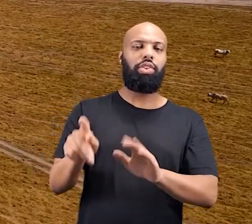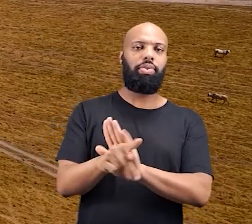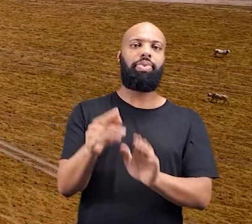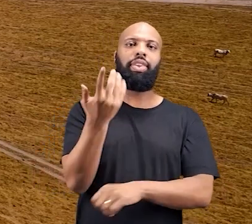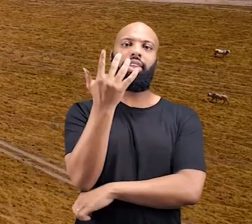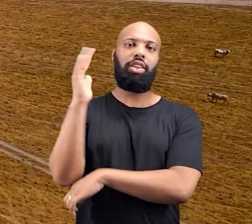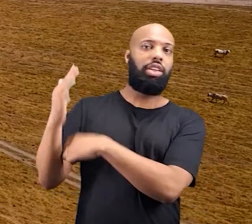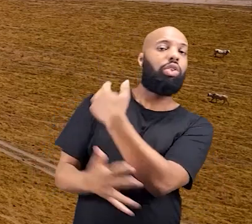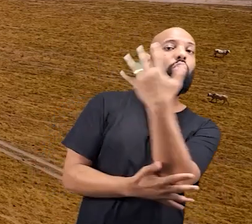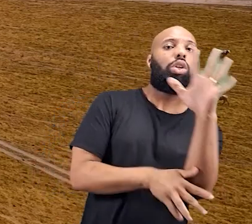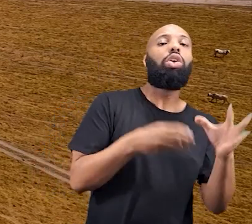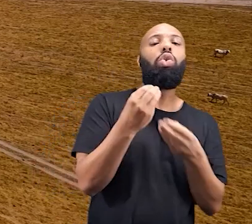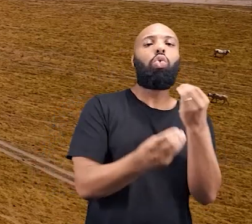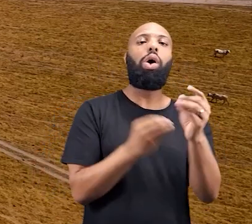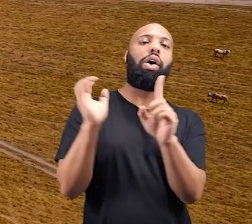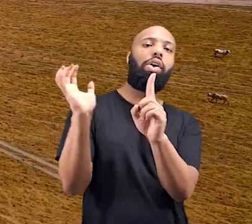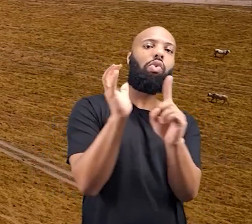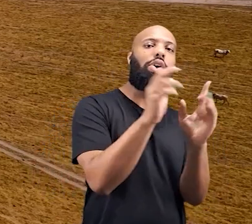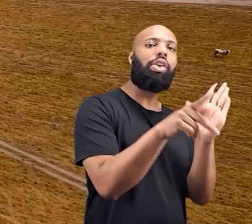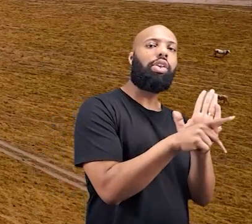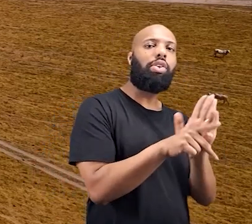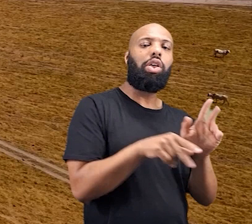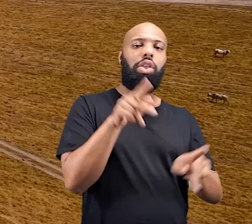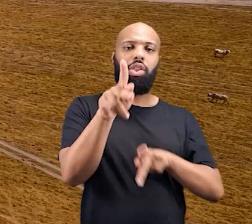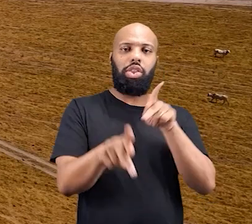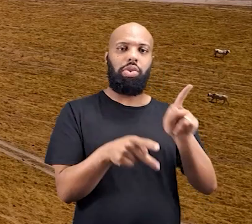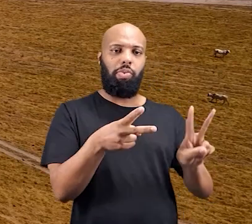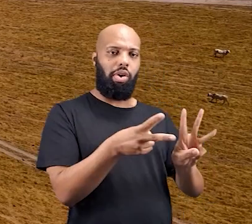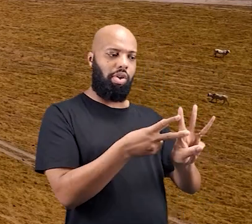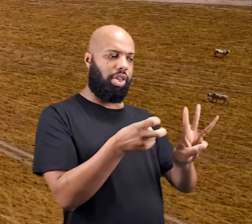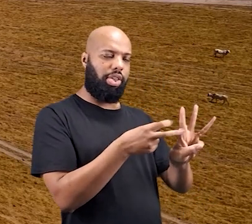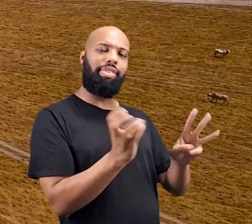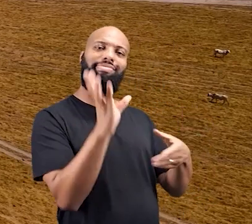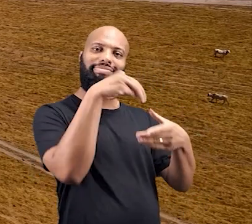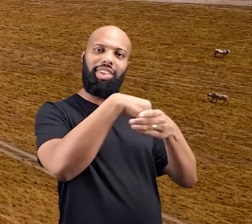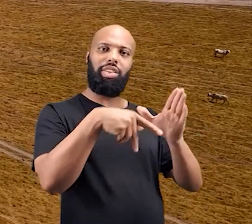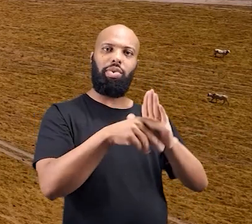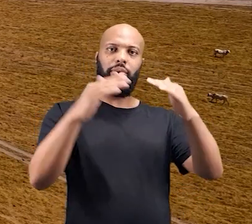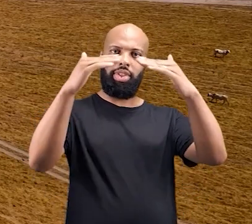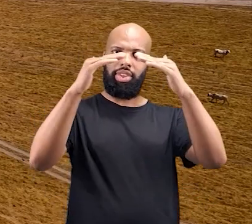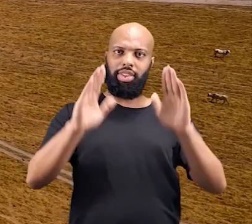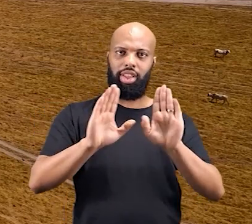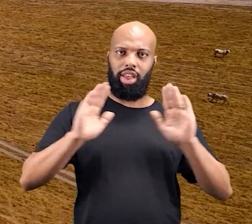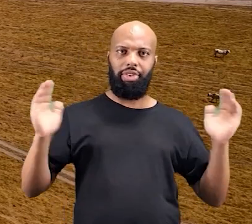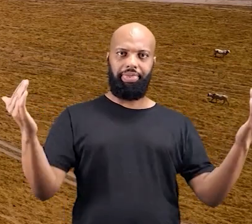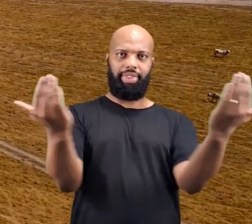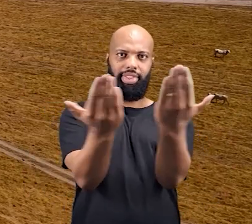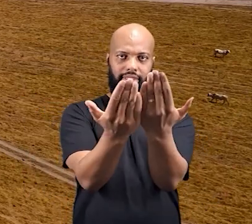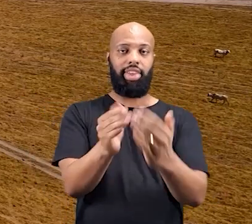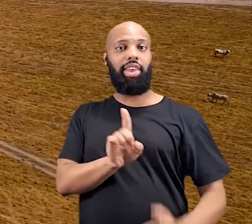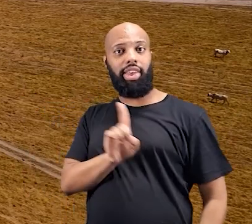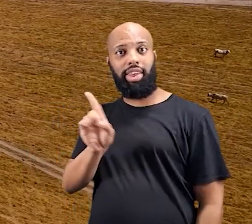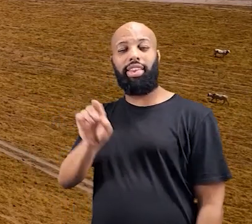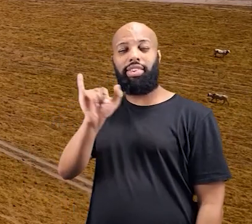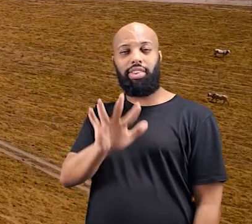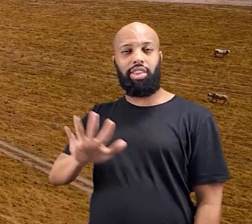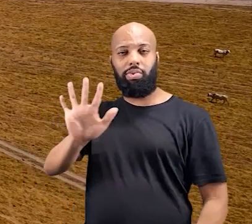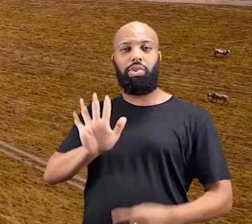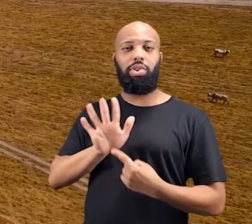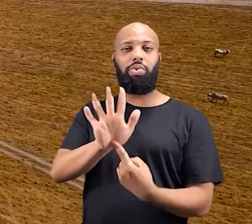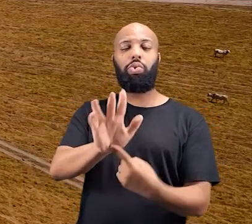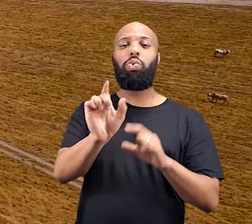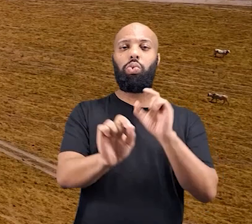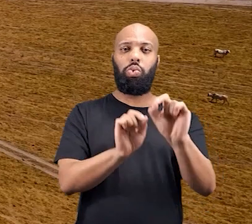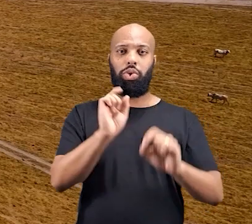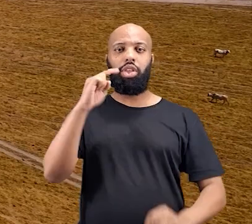impacta nos povos originários lá na aldeia. Então, essa imagem, ela vem para reforçar um